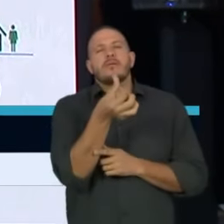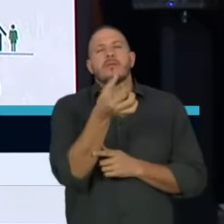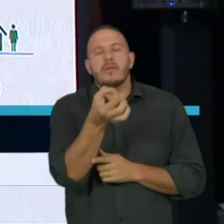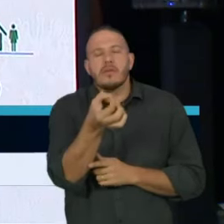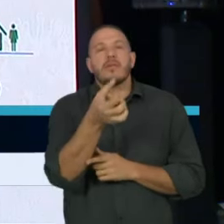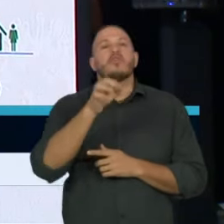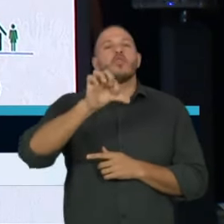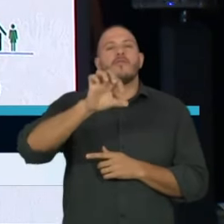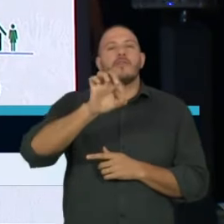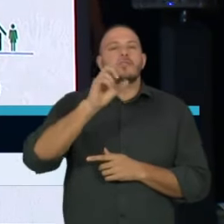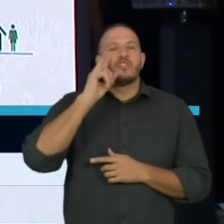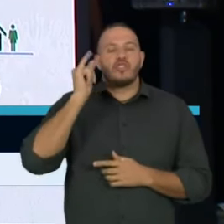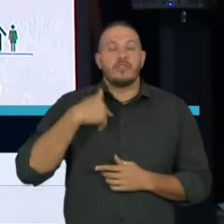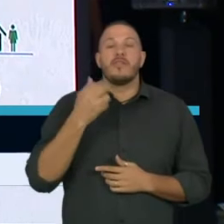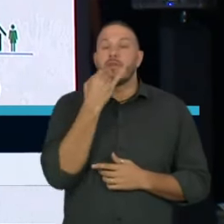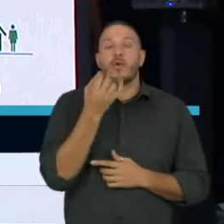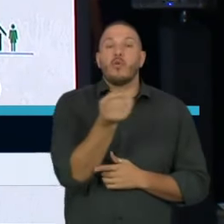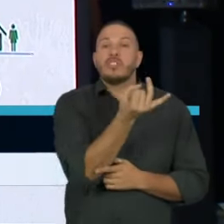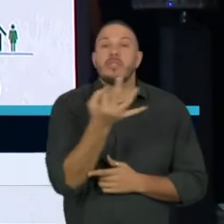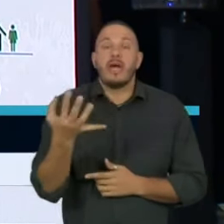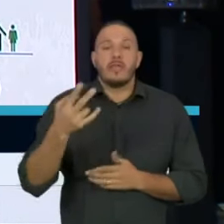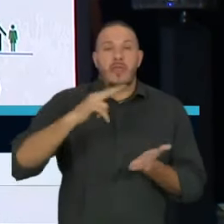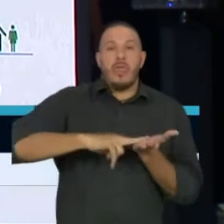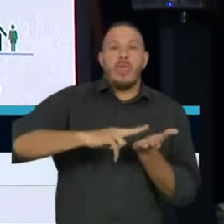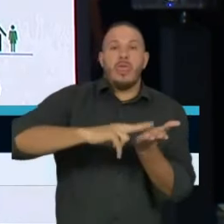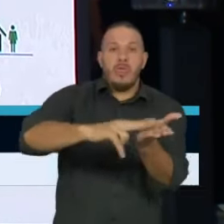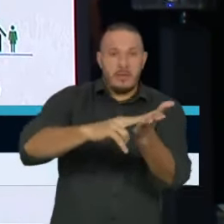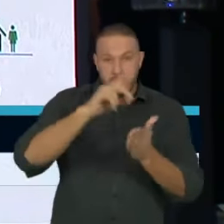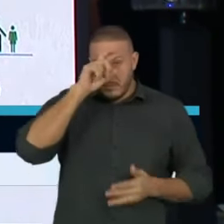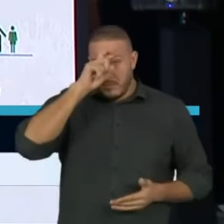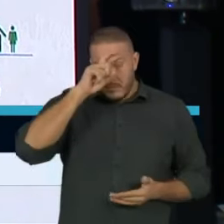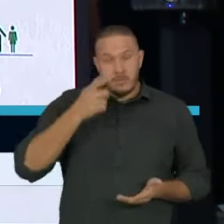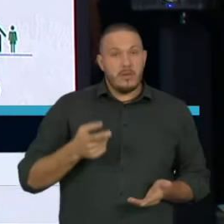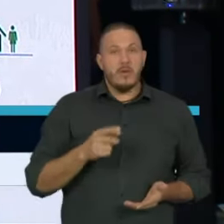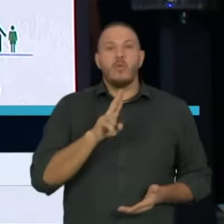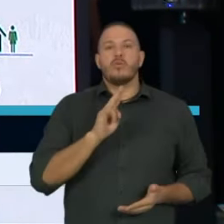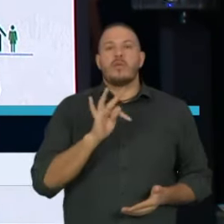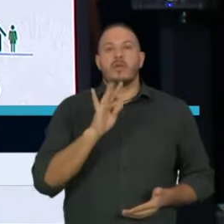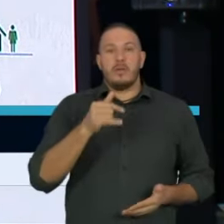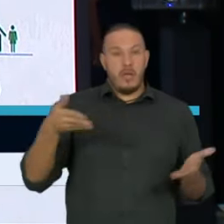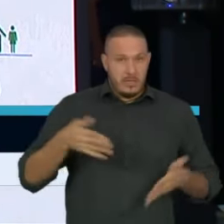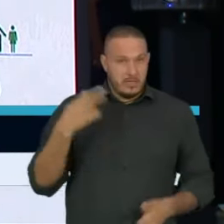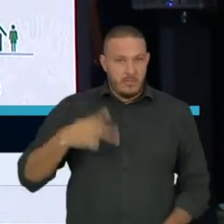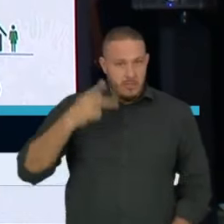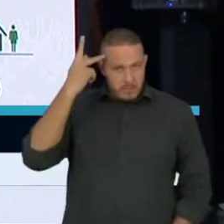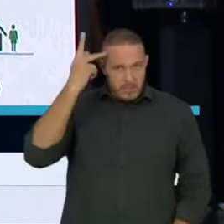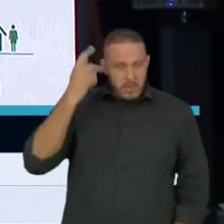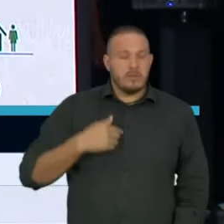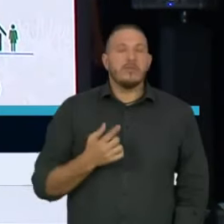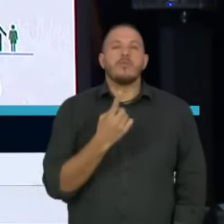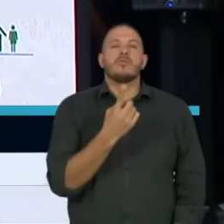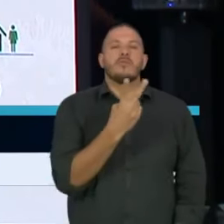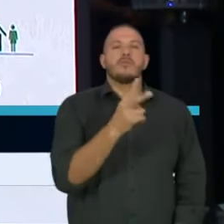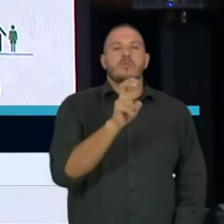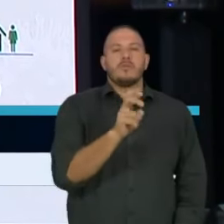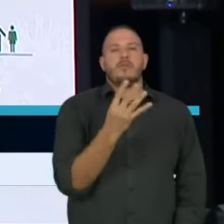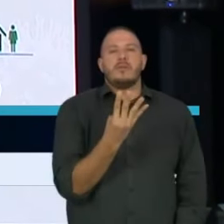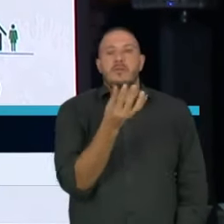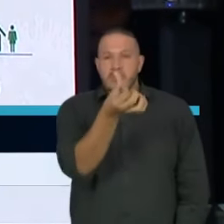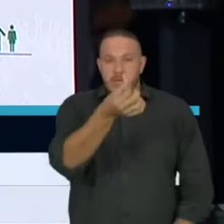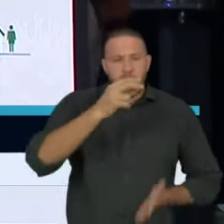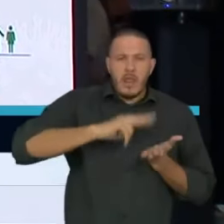em leitos de UTI. No Estado de São Paulo, nós temos 12.546 leitos de UTI